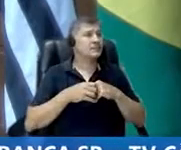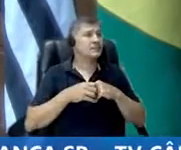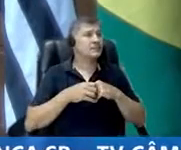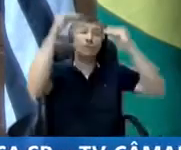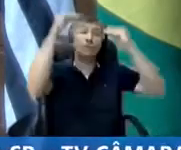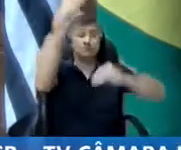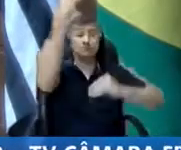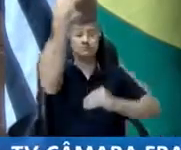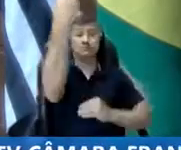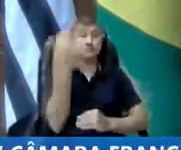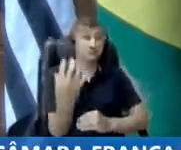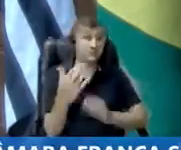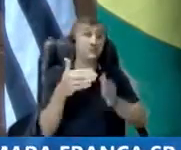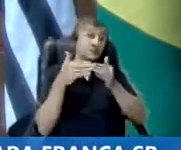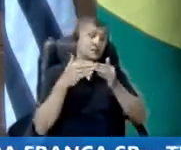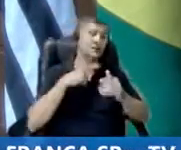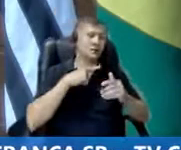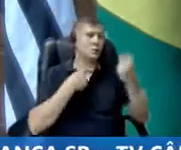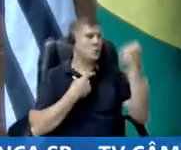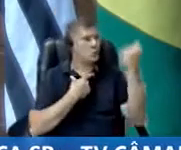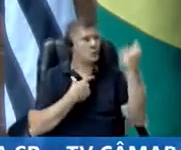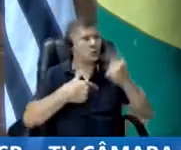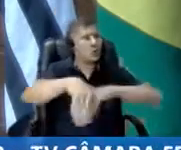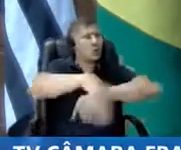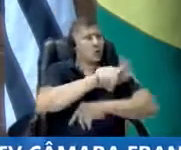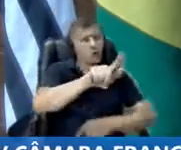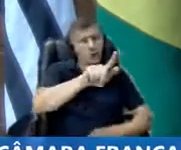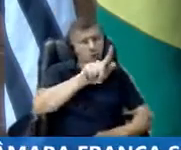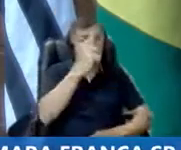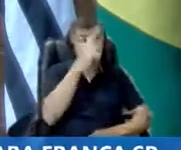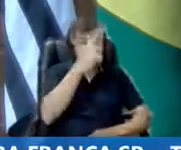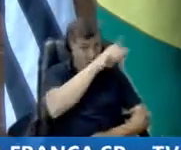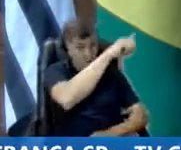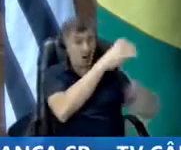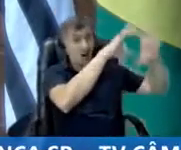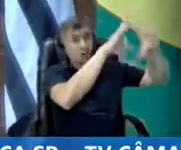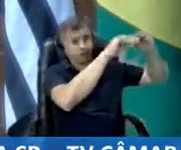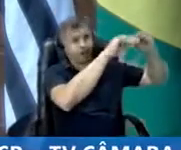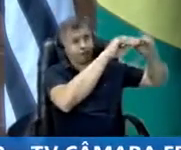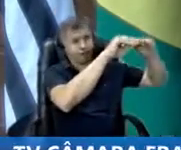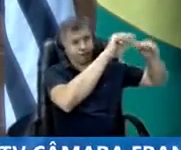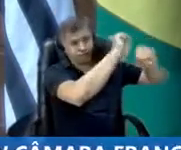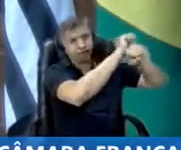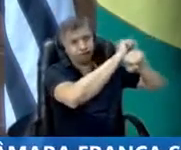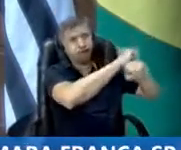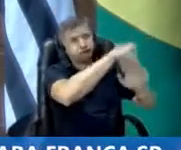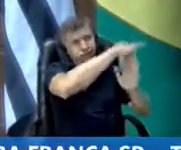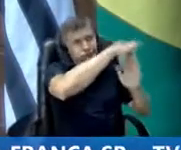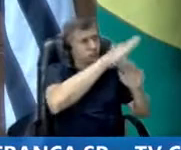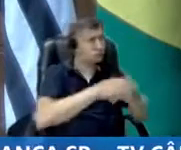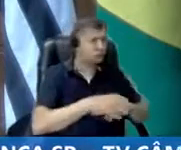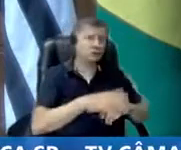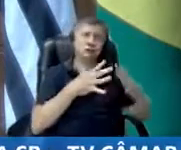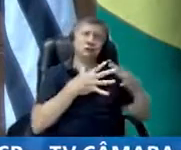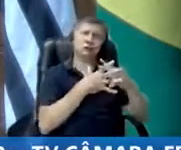lá o da Rua Goiânia, que estava complicado, e pedir, mais